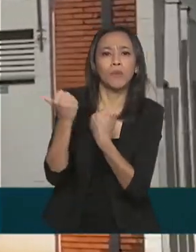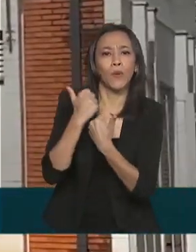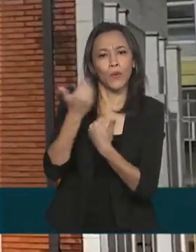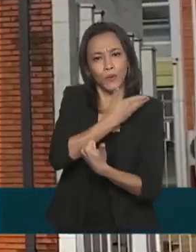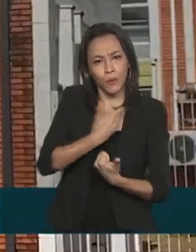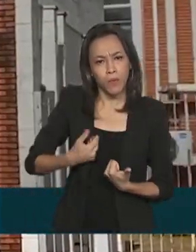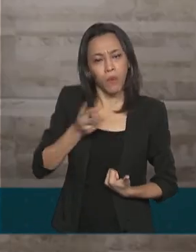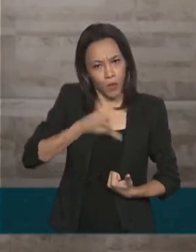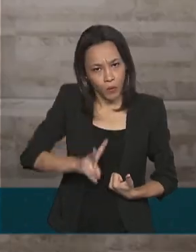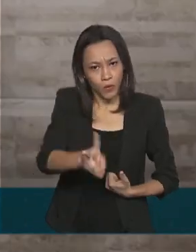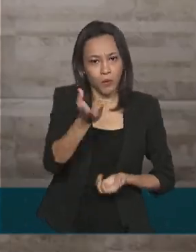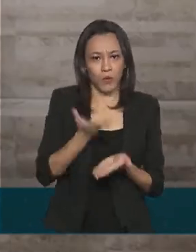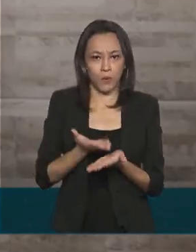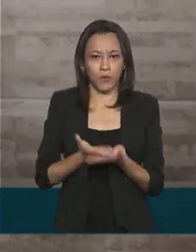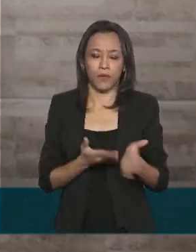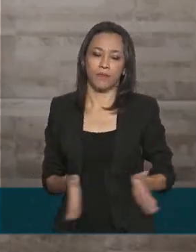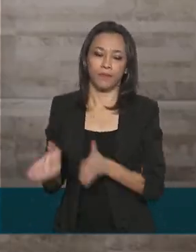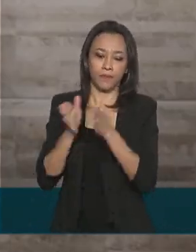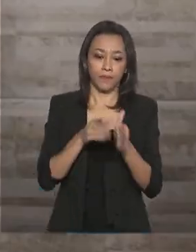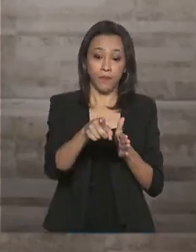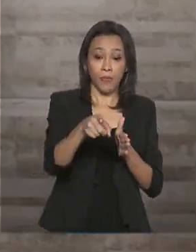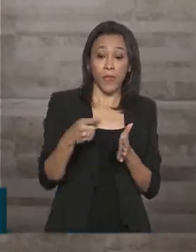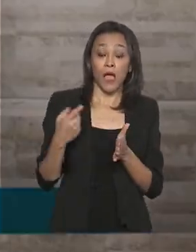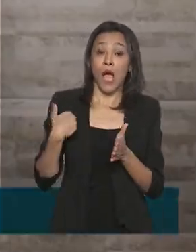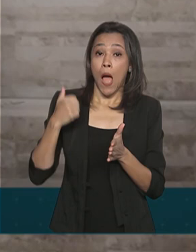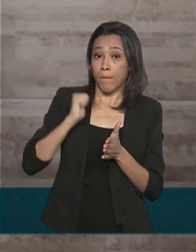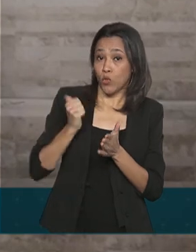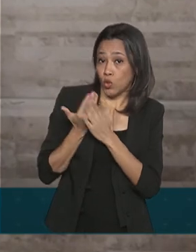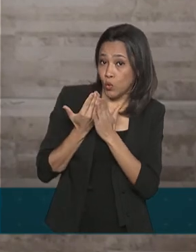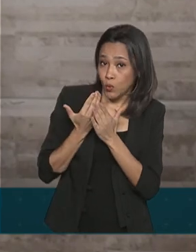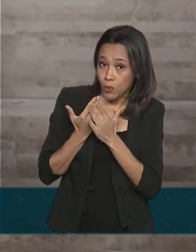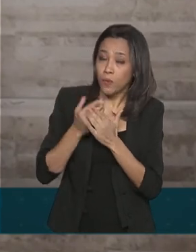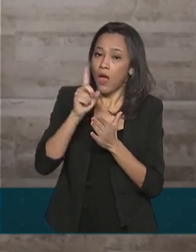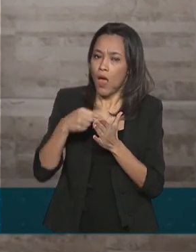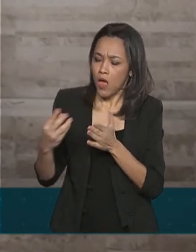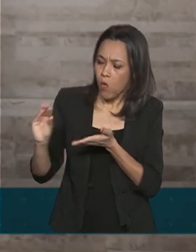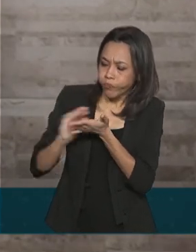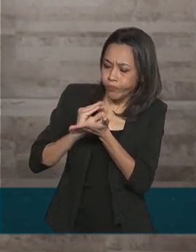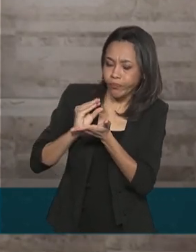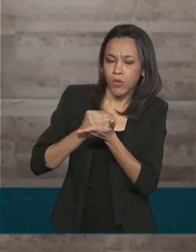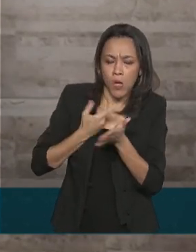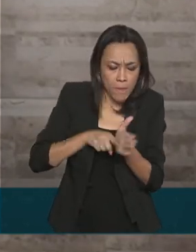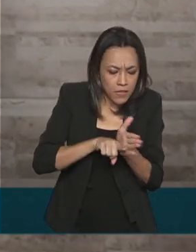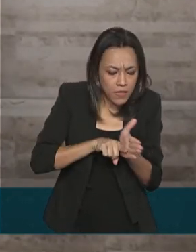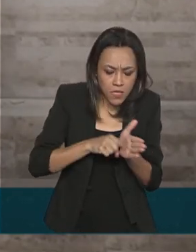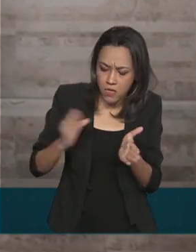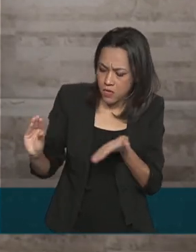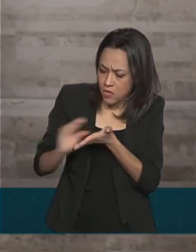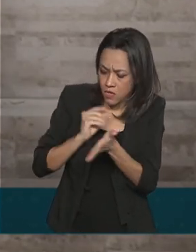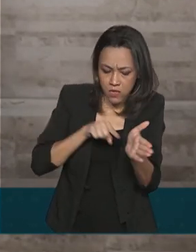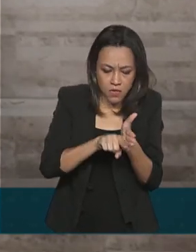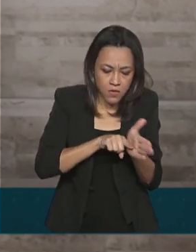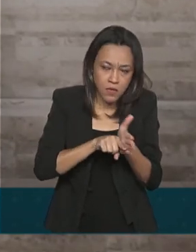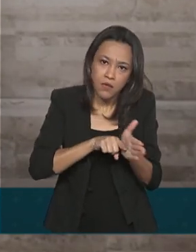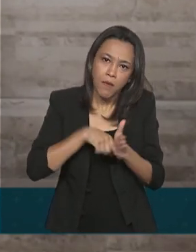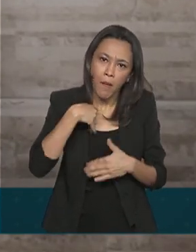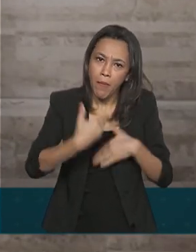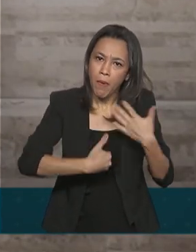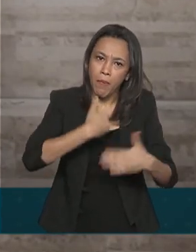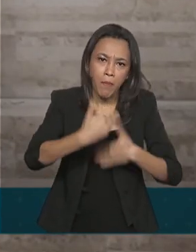manter seus estudos. A bolsa é um salário que eu recebo enquanto pesquisador para desenvolver um projeto de pesquisa.